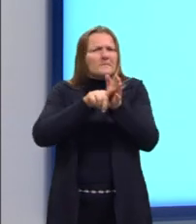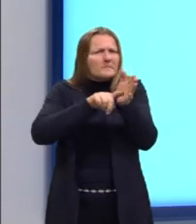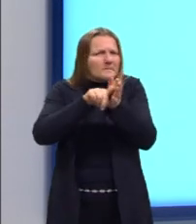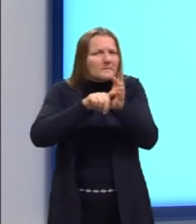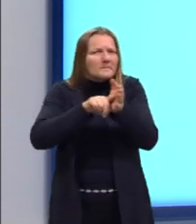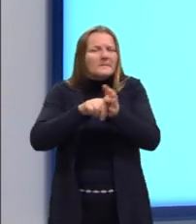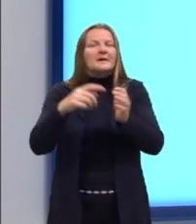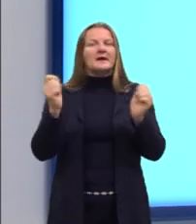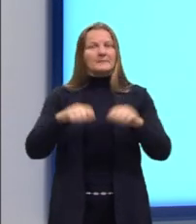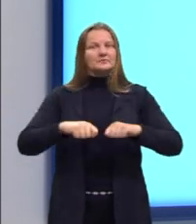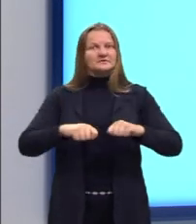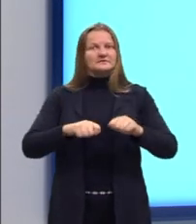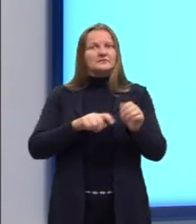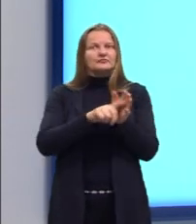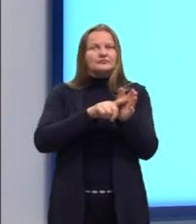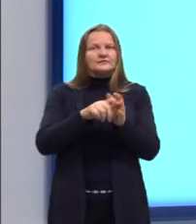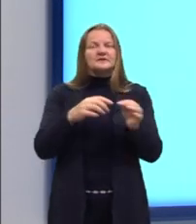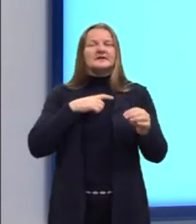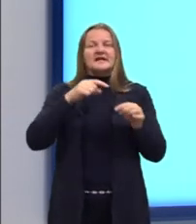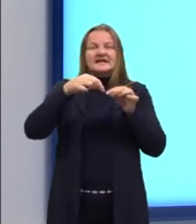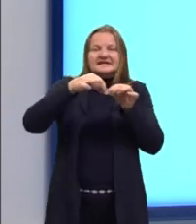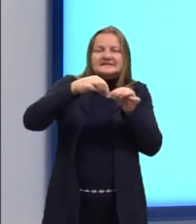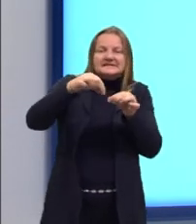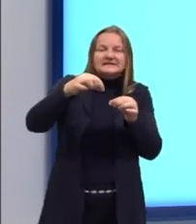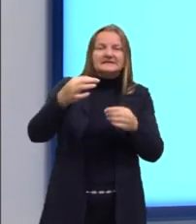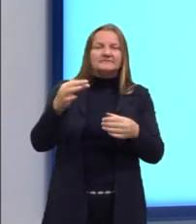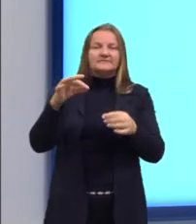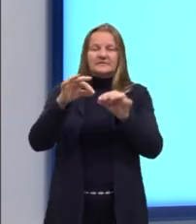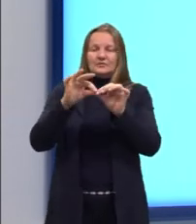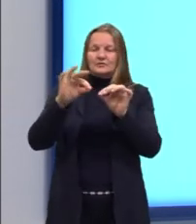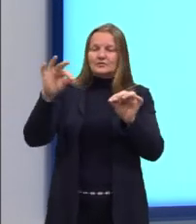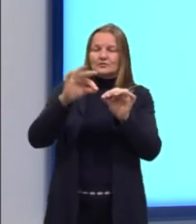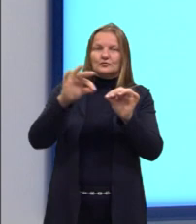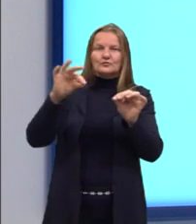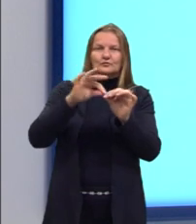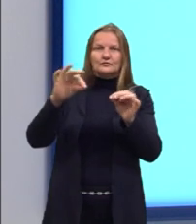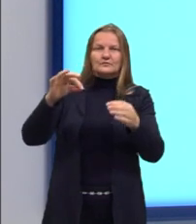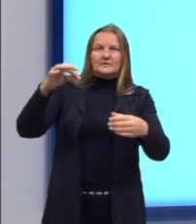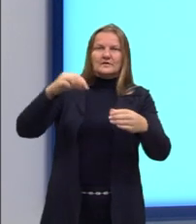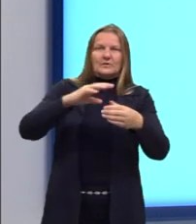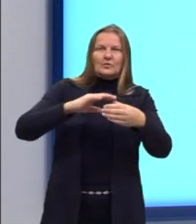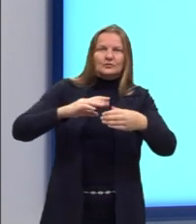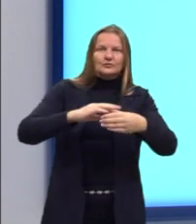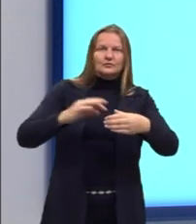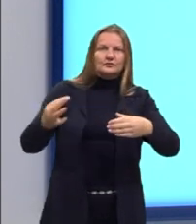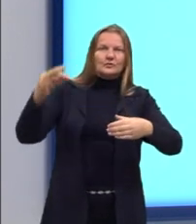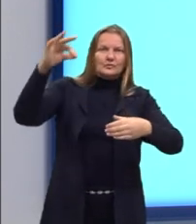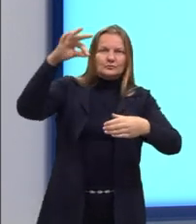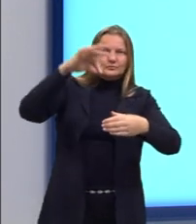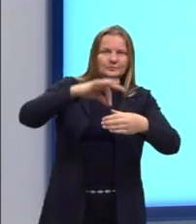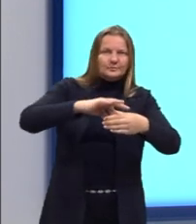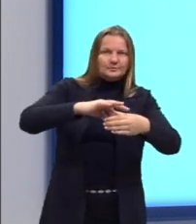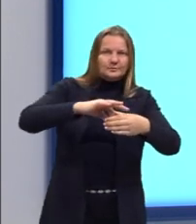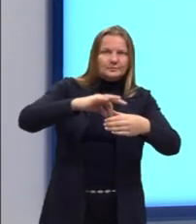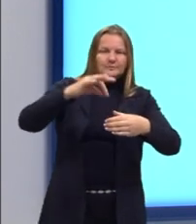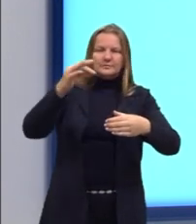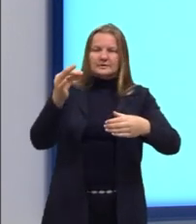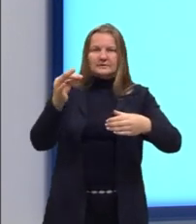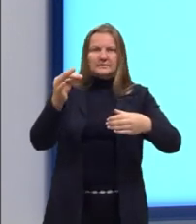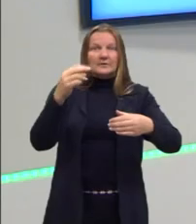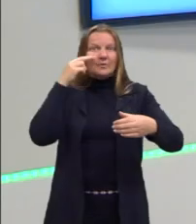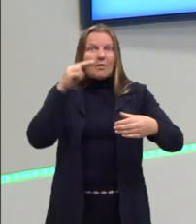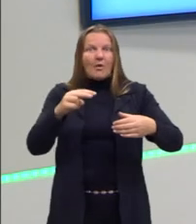verificado. Tem tanto as fitinhas de pH, que vocês já devem ter visto, que é uma fitinha que a gente consegue,